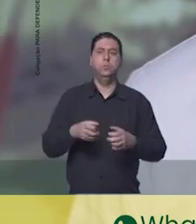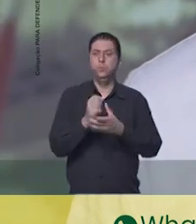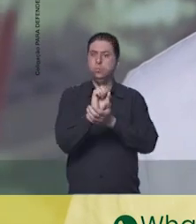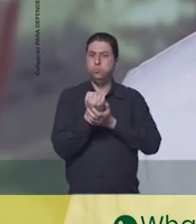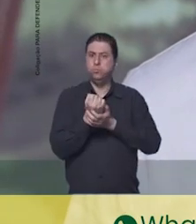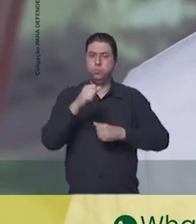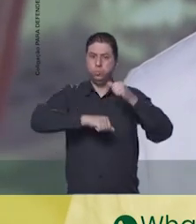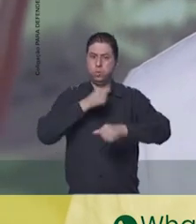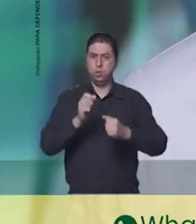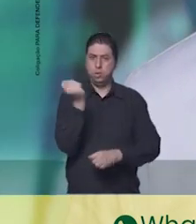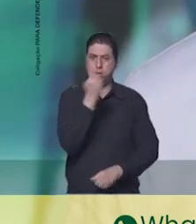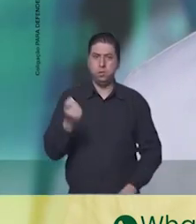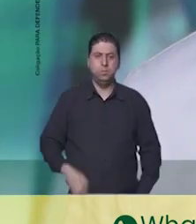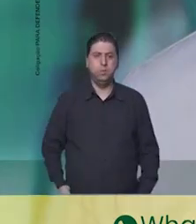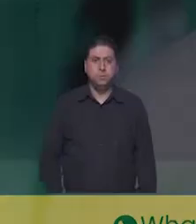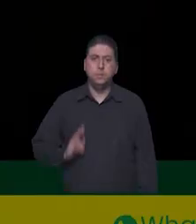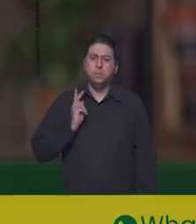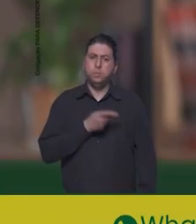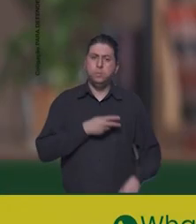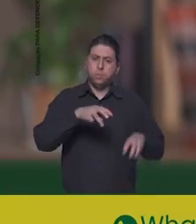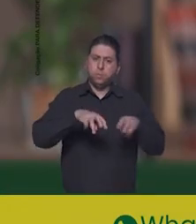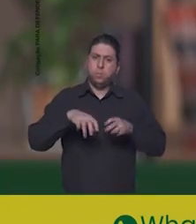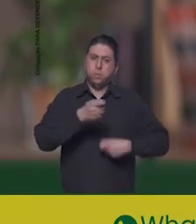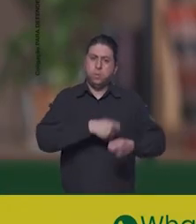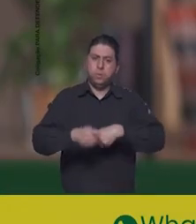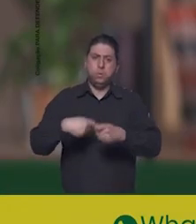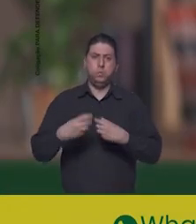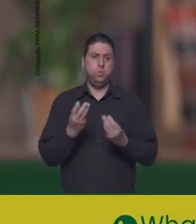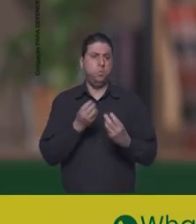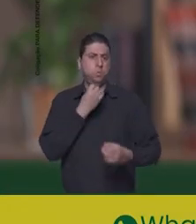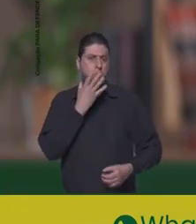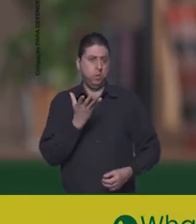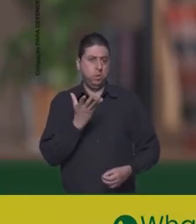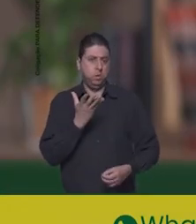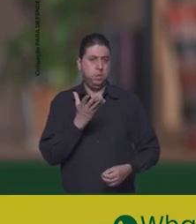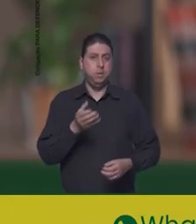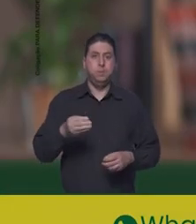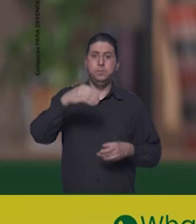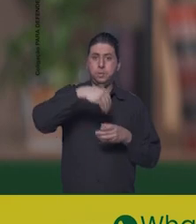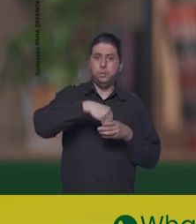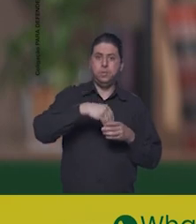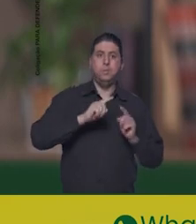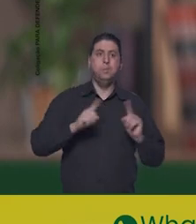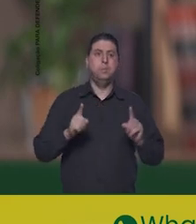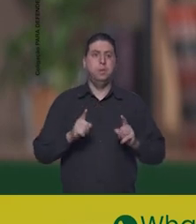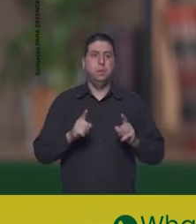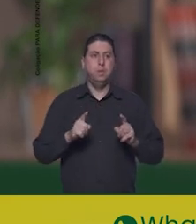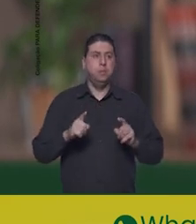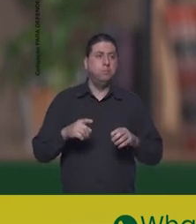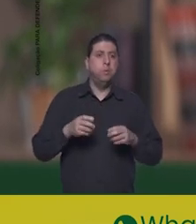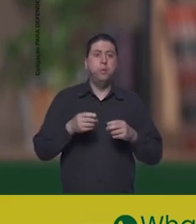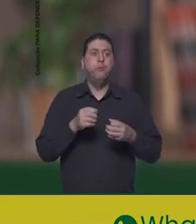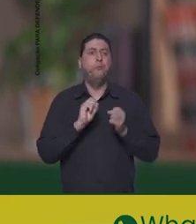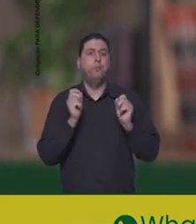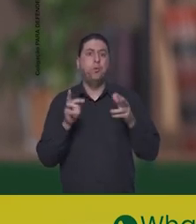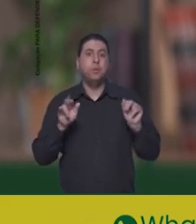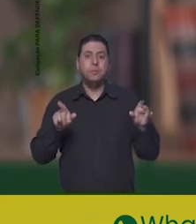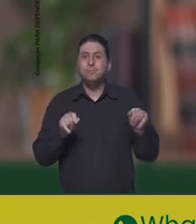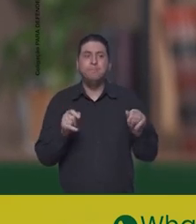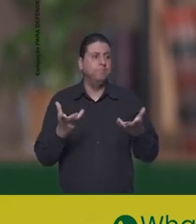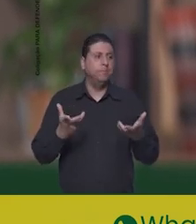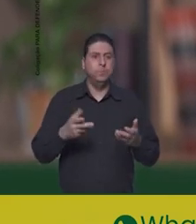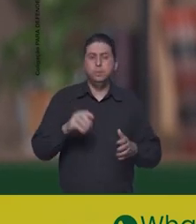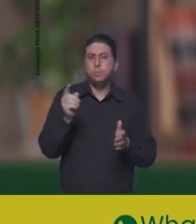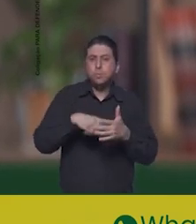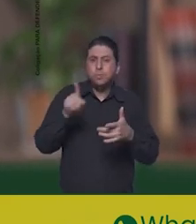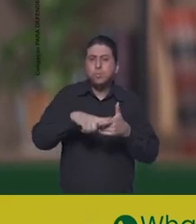para defender e transformar o Rio Grande. O nosso agronegócio vai muito bem, da porteira para dentro. Da porteira para fora, temos